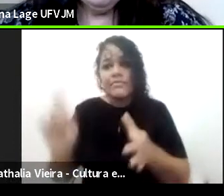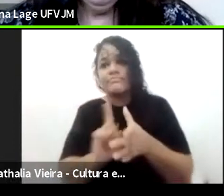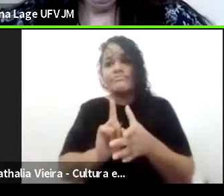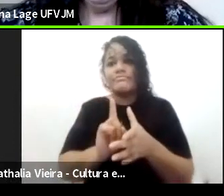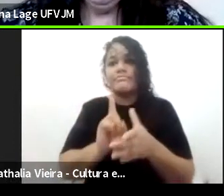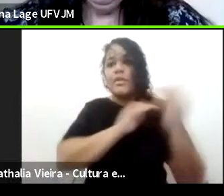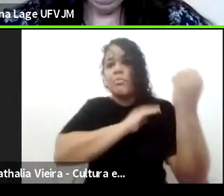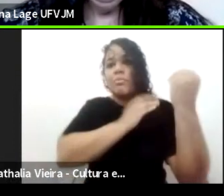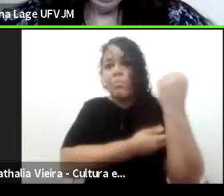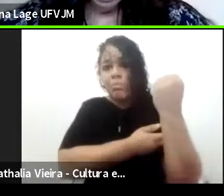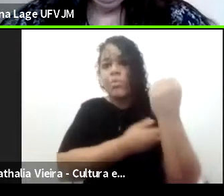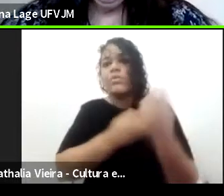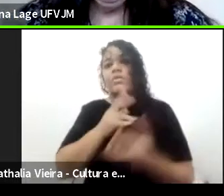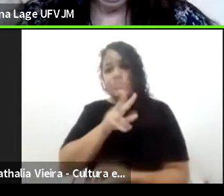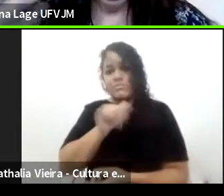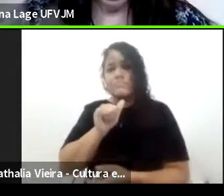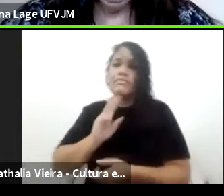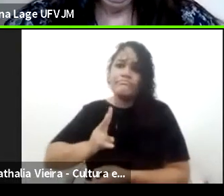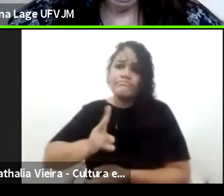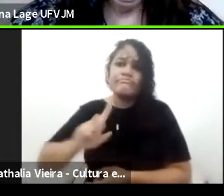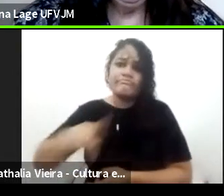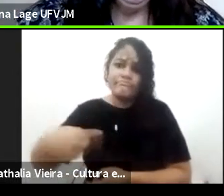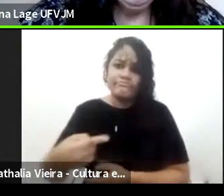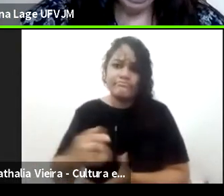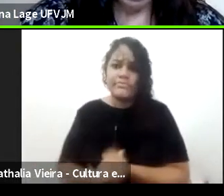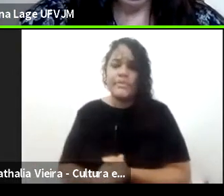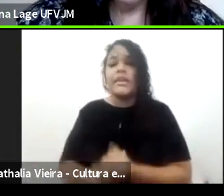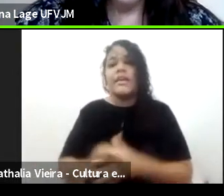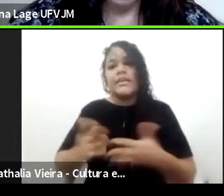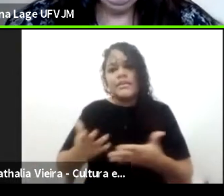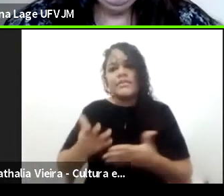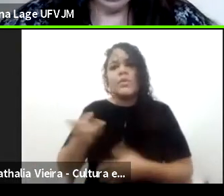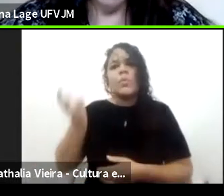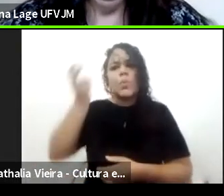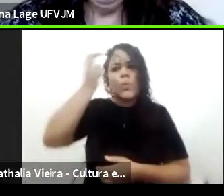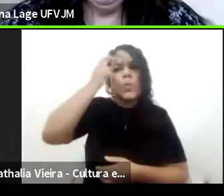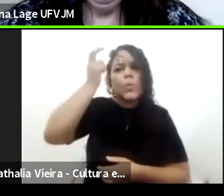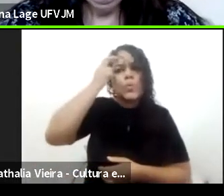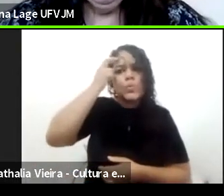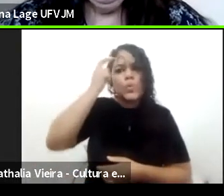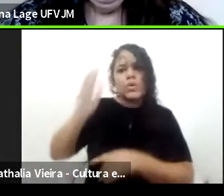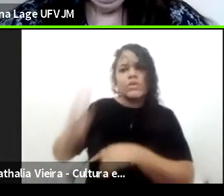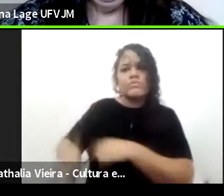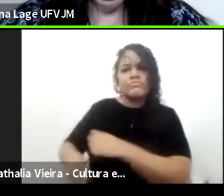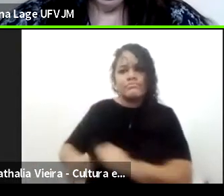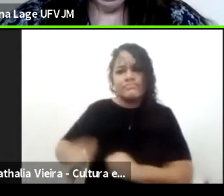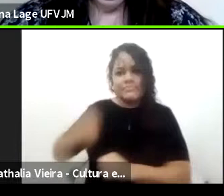continuidade posterior. Então, acho que essa cultura jesuítica, ela se mantém, né?